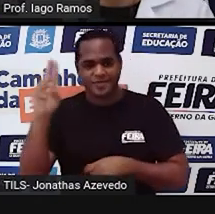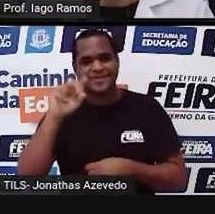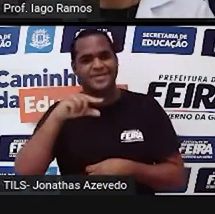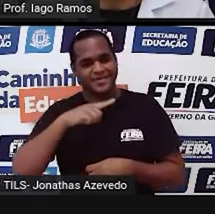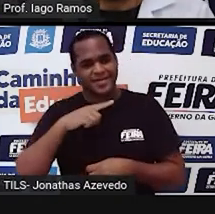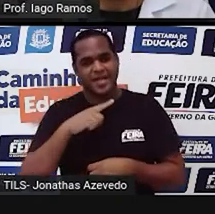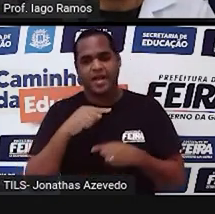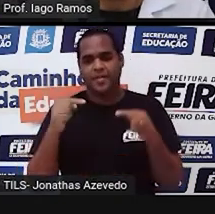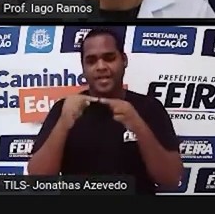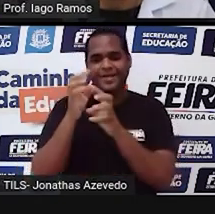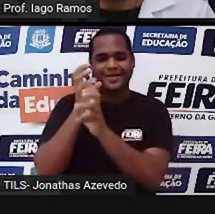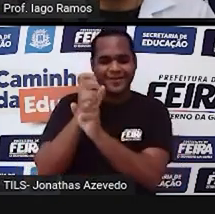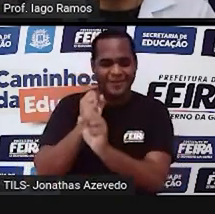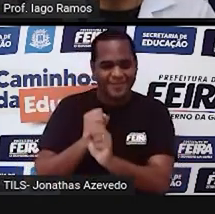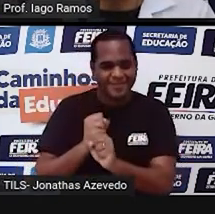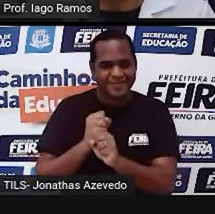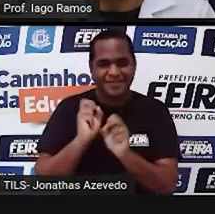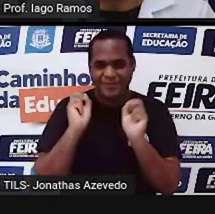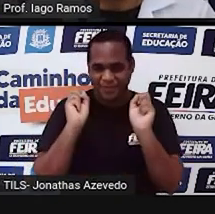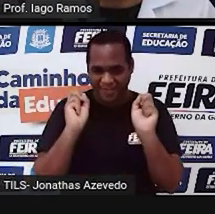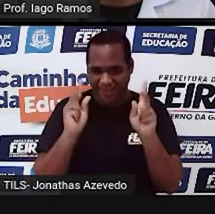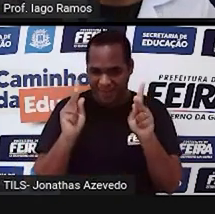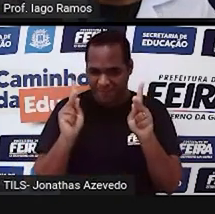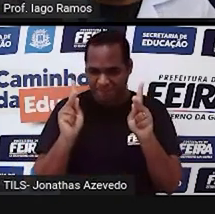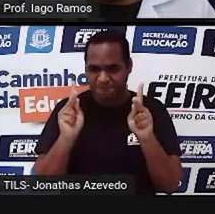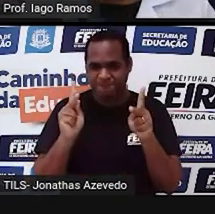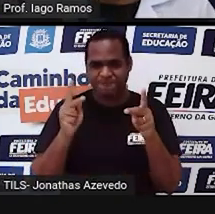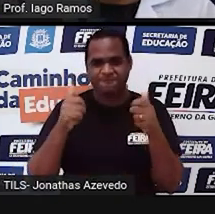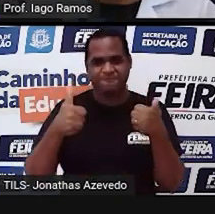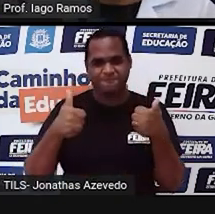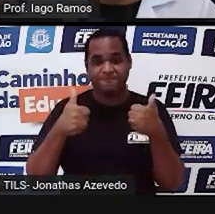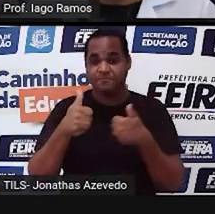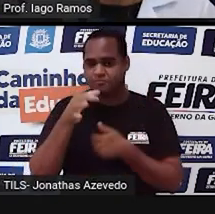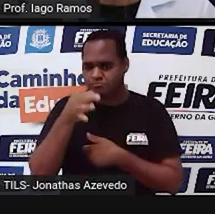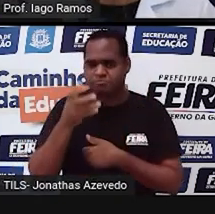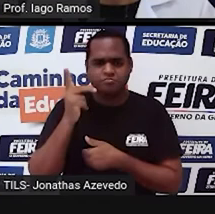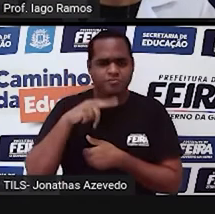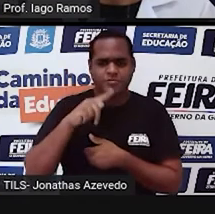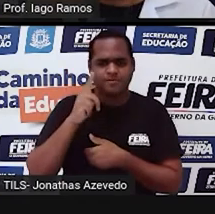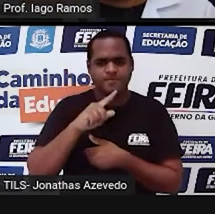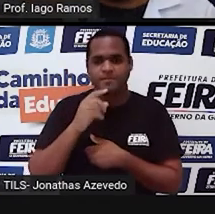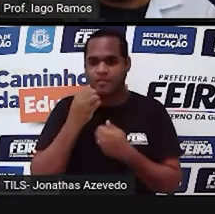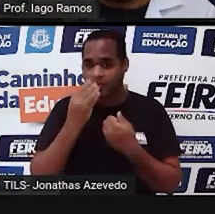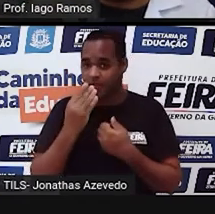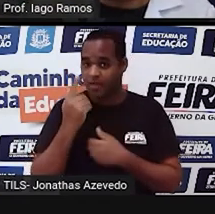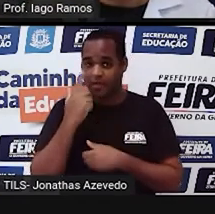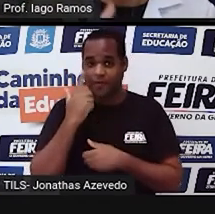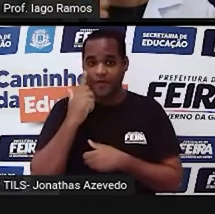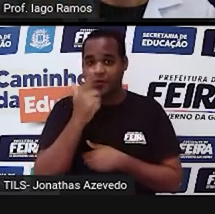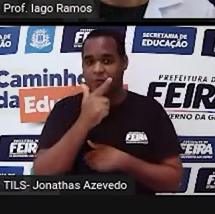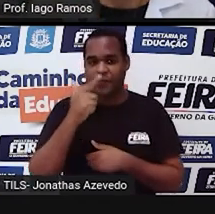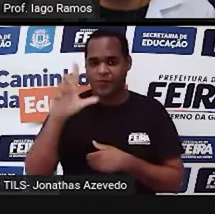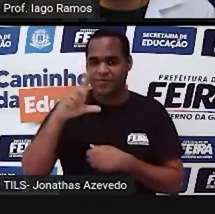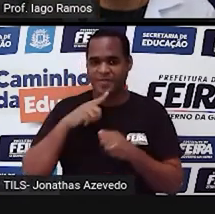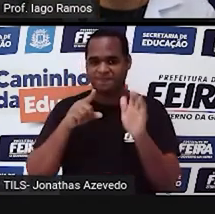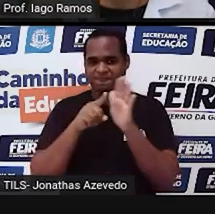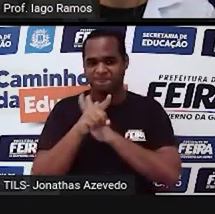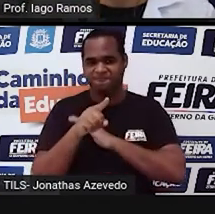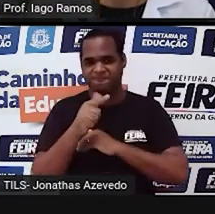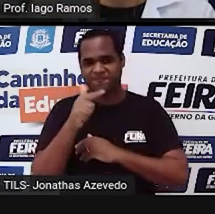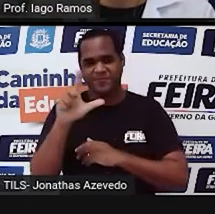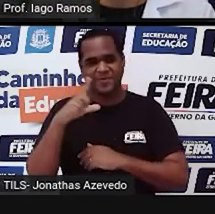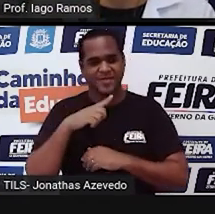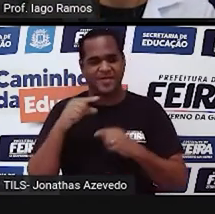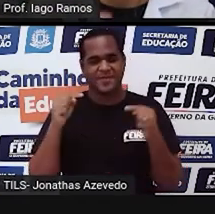contar. Beleza? Acertou essa? Bacana? Tem mais. Próxima pergunta.